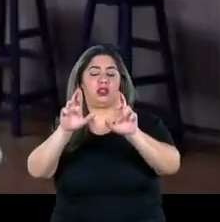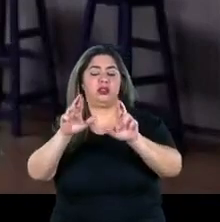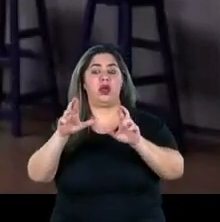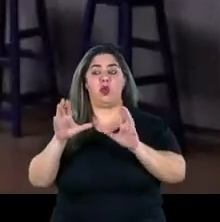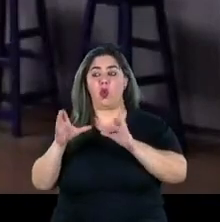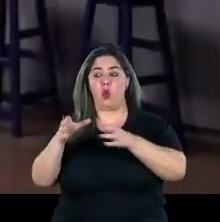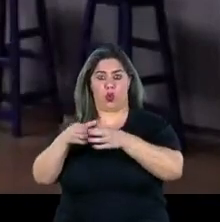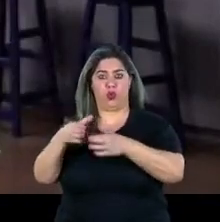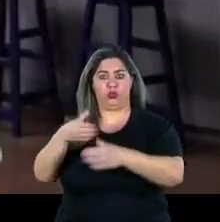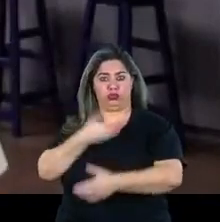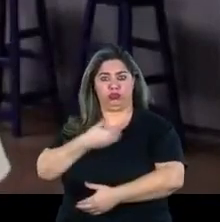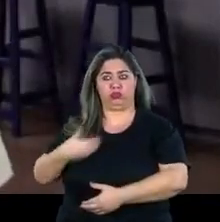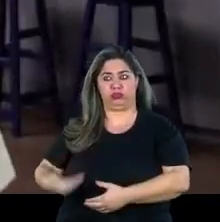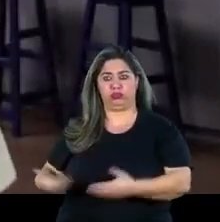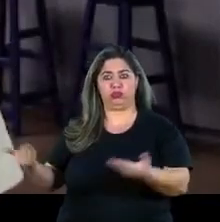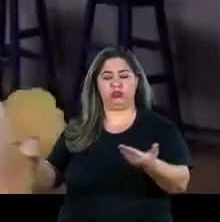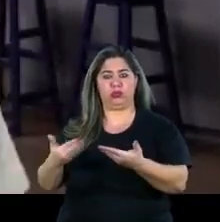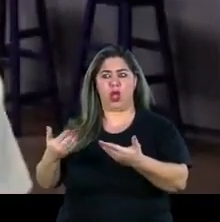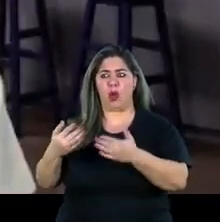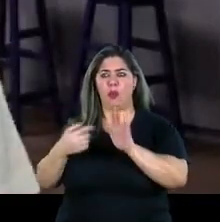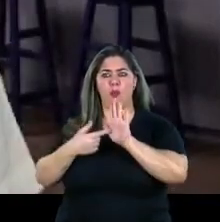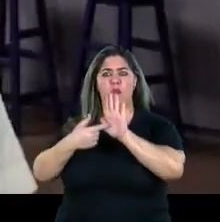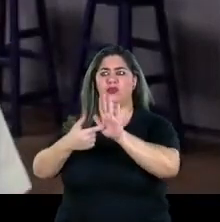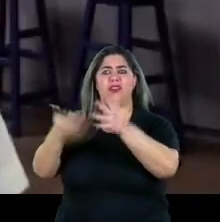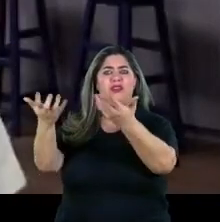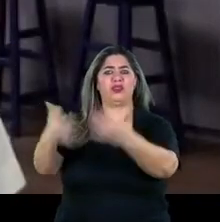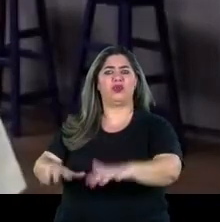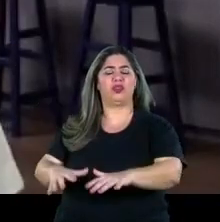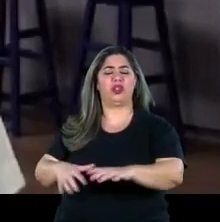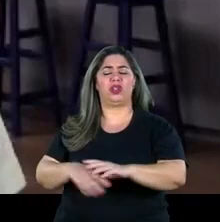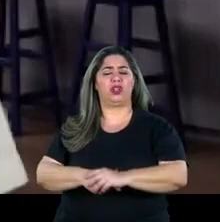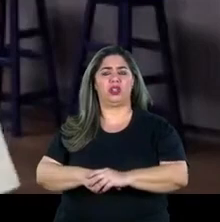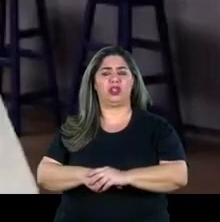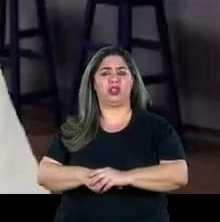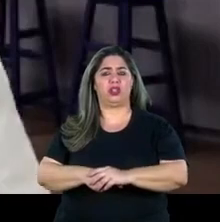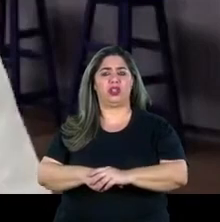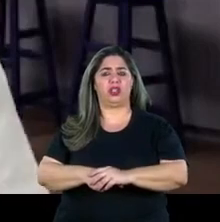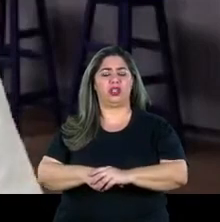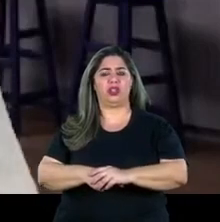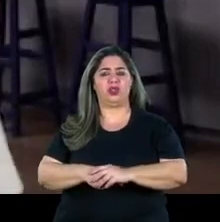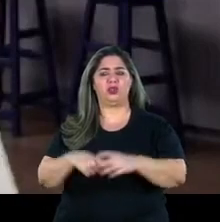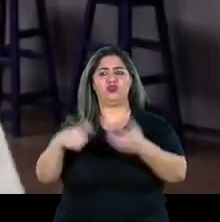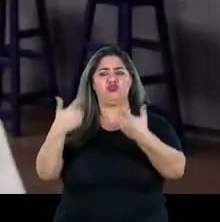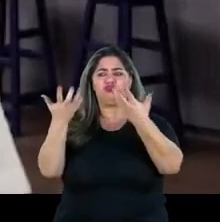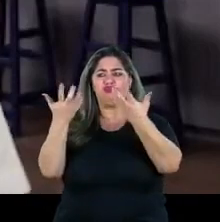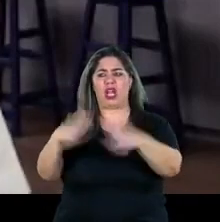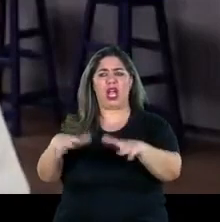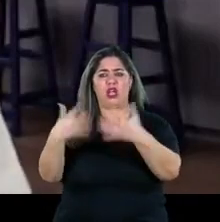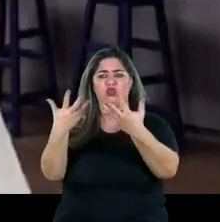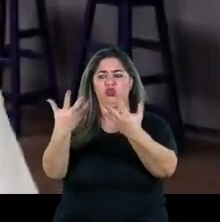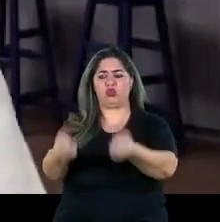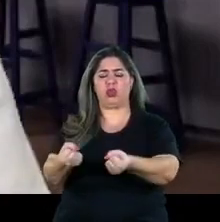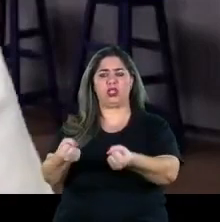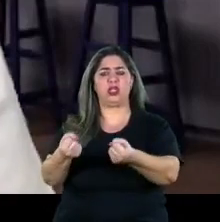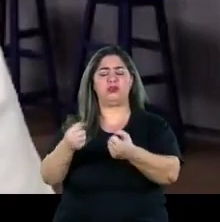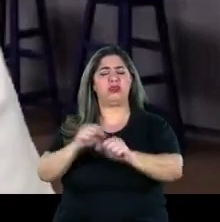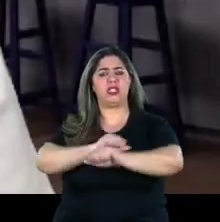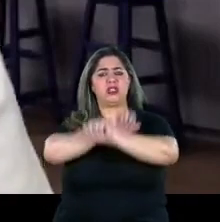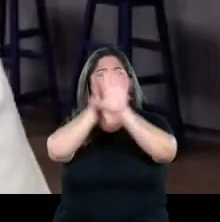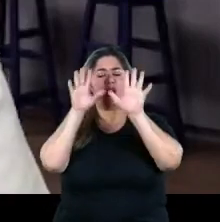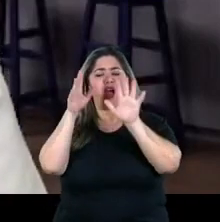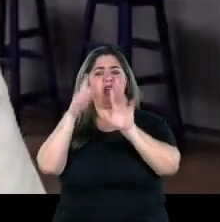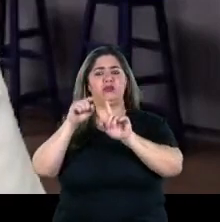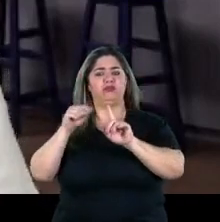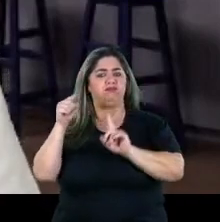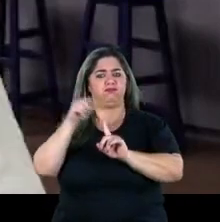está no poder que a gente não quer mais isso né tem que ser inequívoco tem que ser claro tem que ser objetivo de